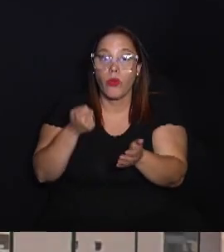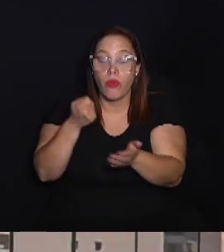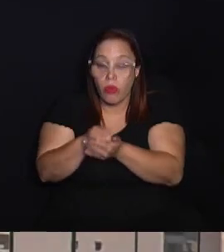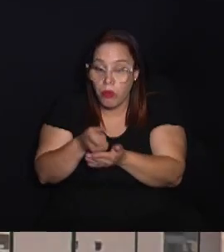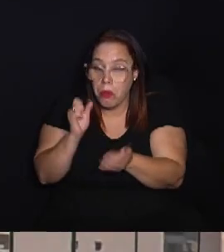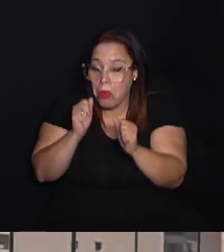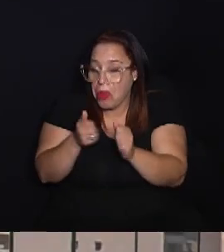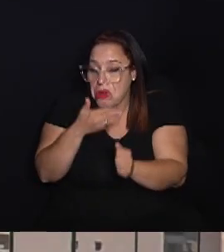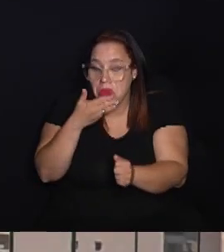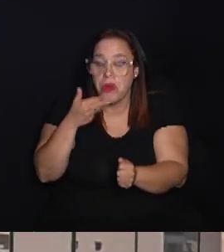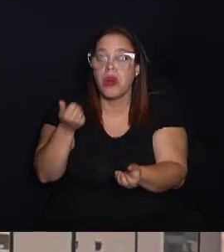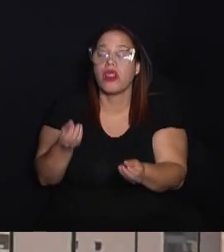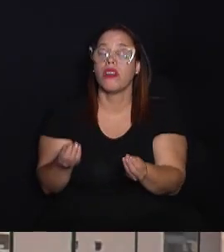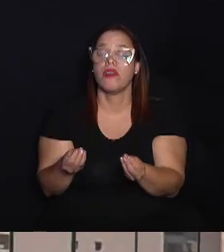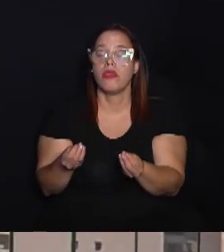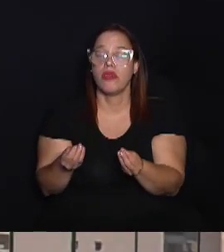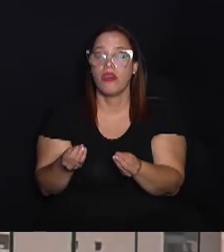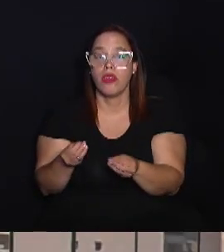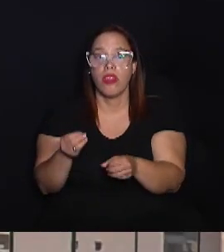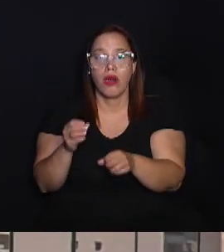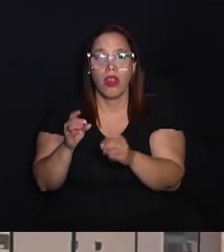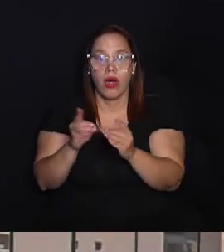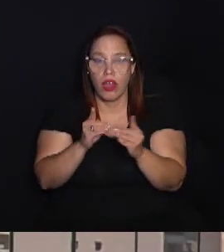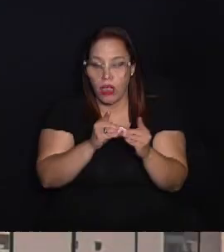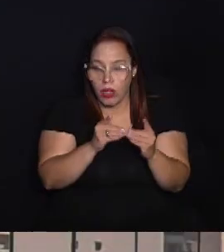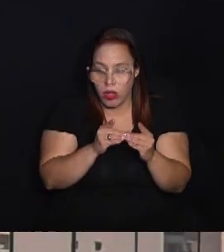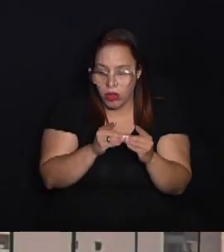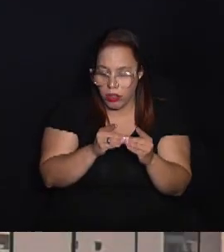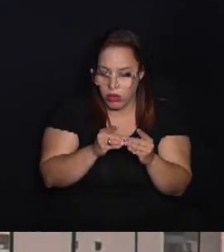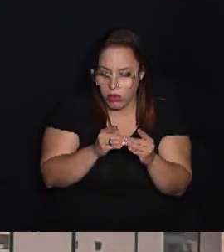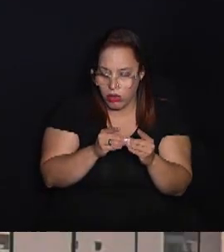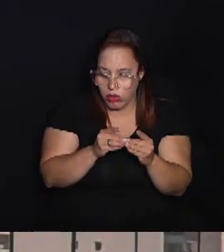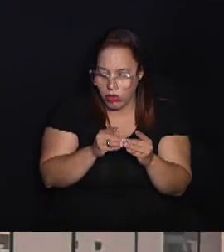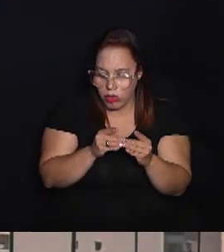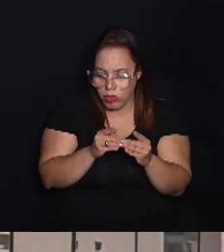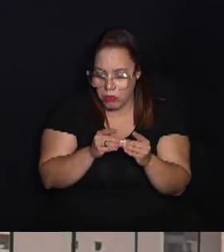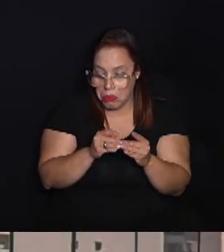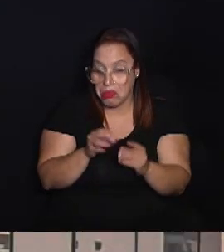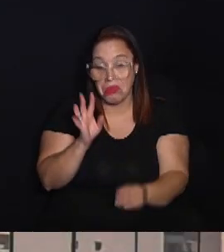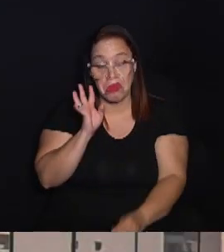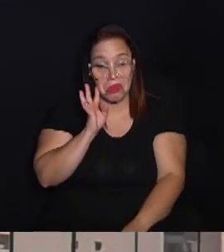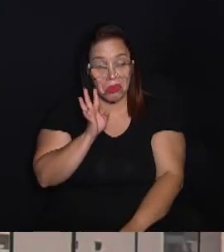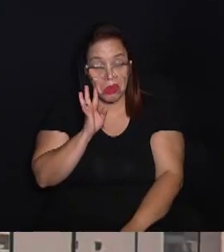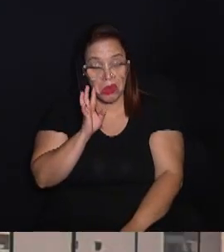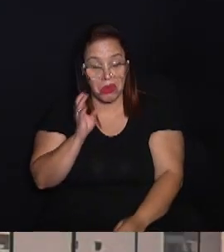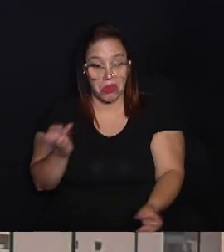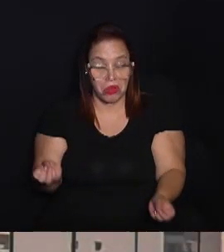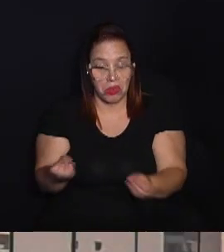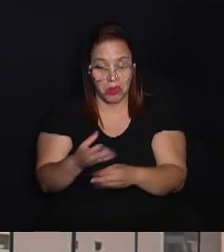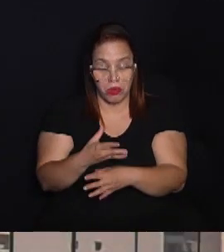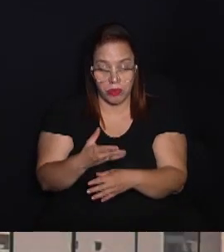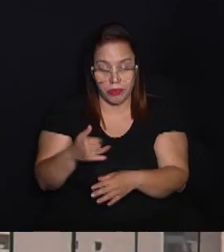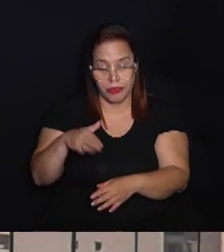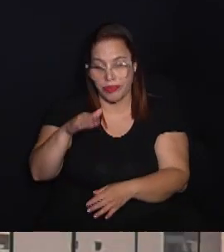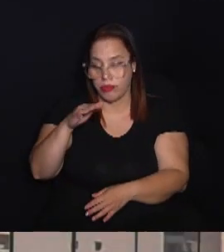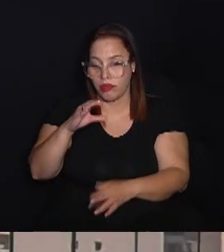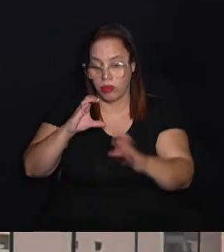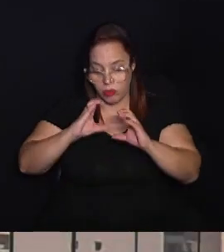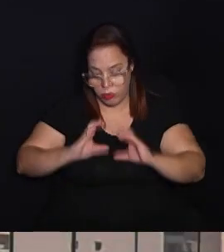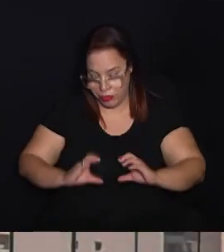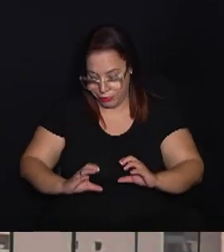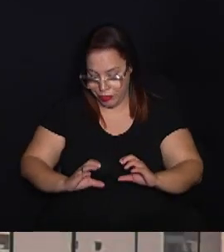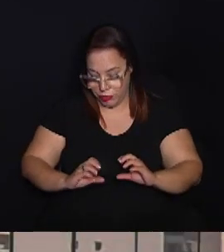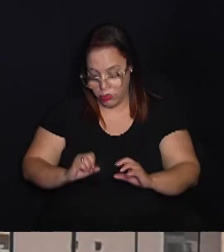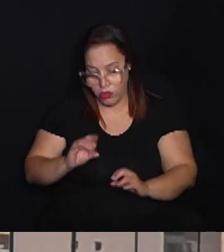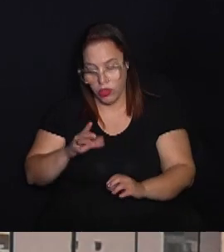se tem solução, como é que a gente pode melhorar isso? A TID parece que trabalha com algumas soluções muito interessantes de inovação, muito mais